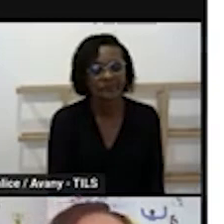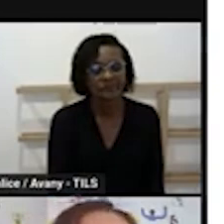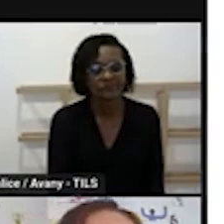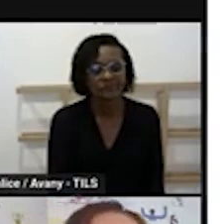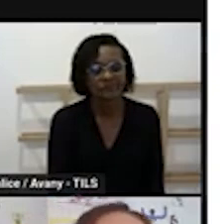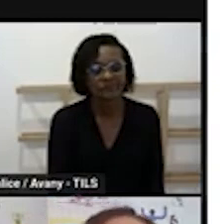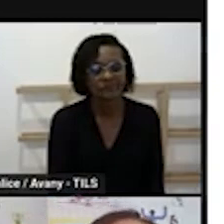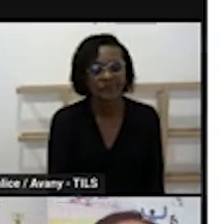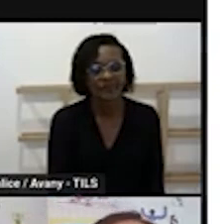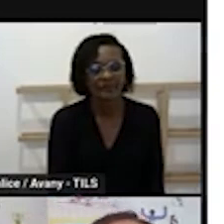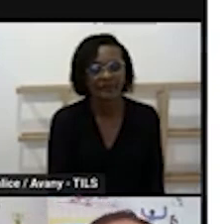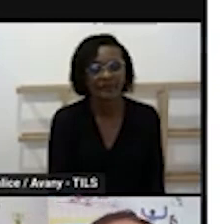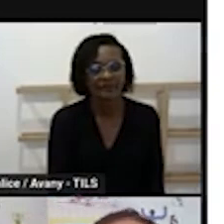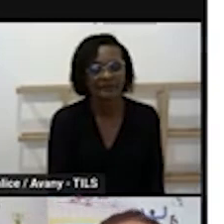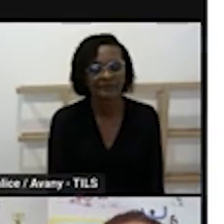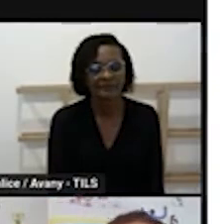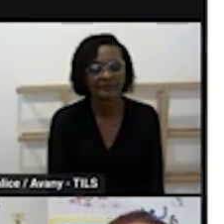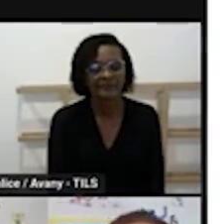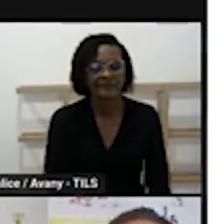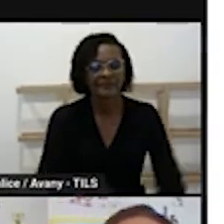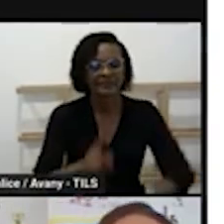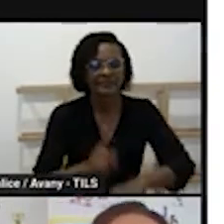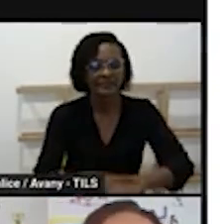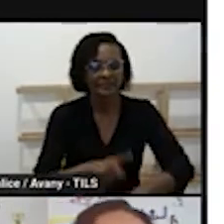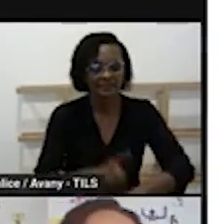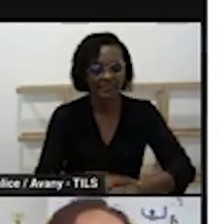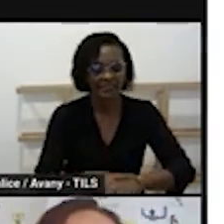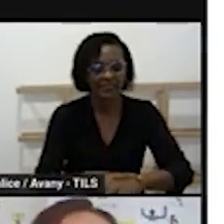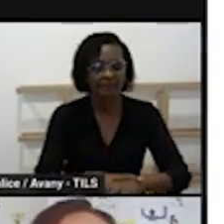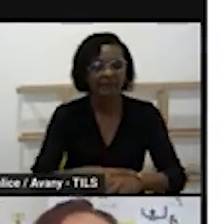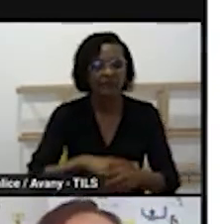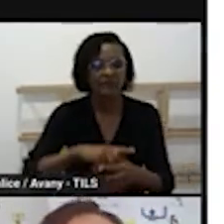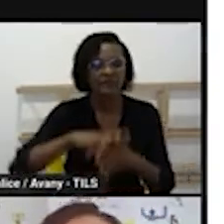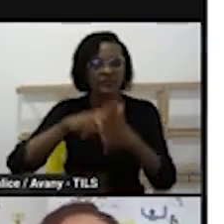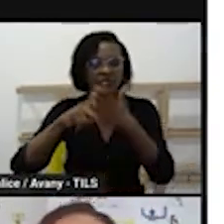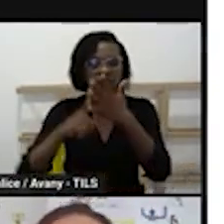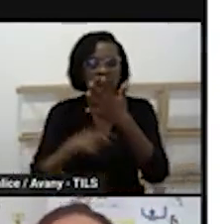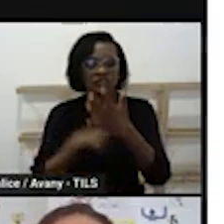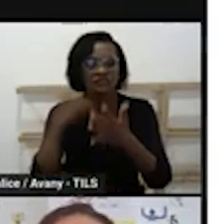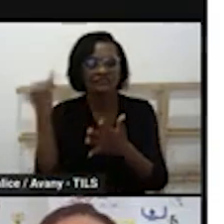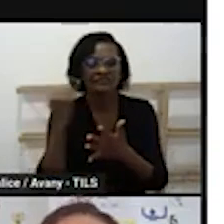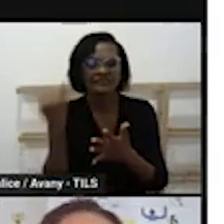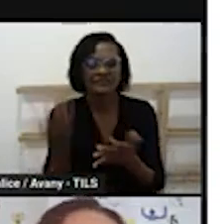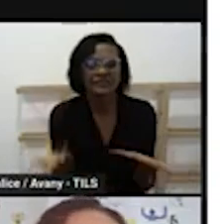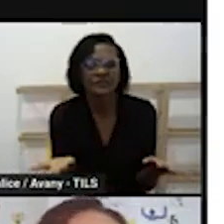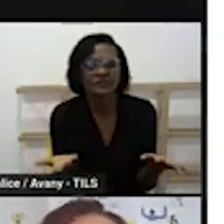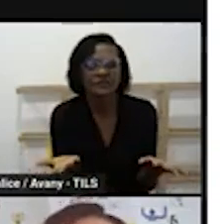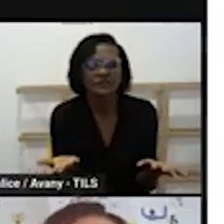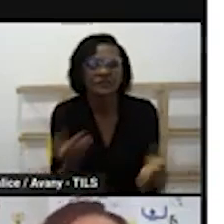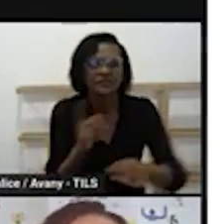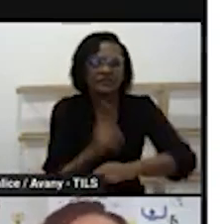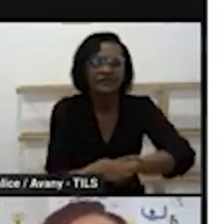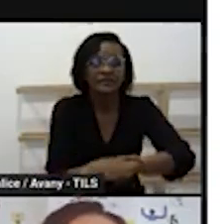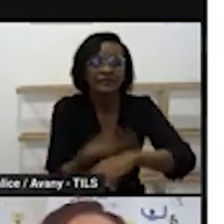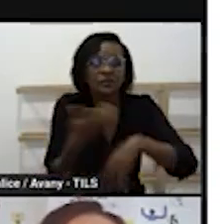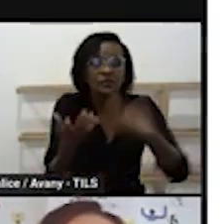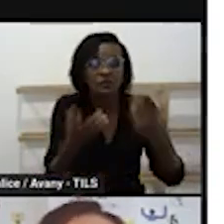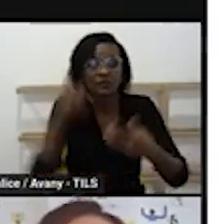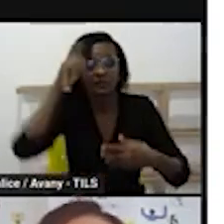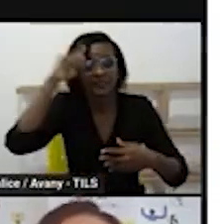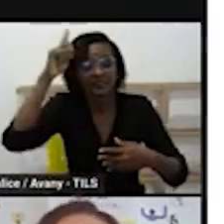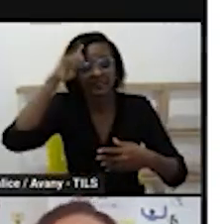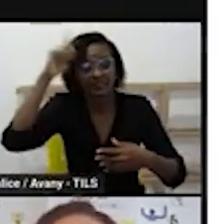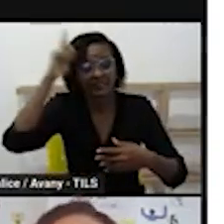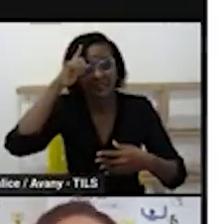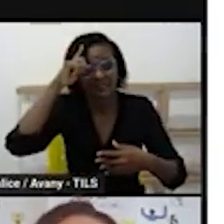vamos lá tempos importantes da rotina integral quando a gente pensar nessa rotina integral dessa jornada de turno